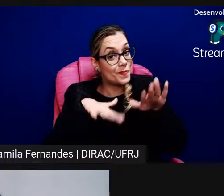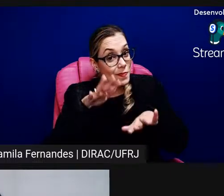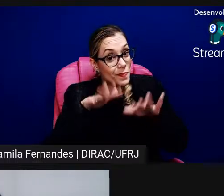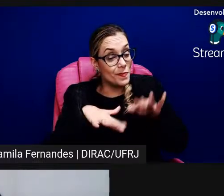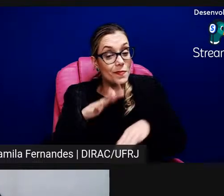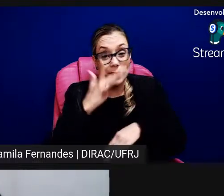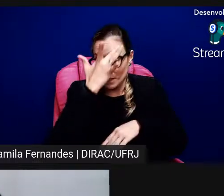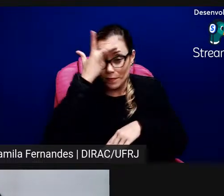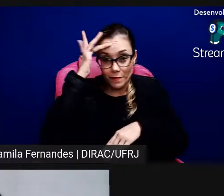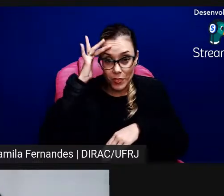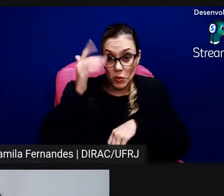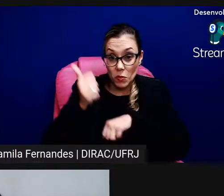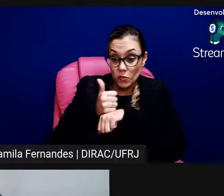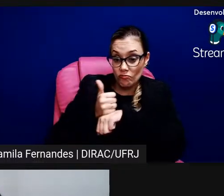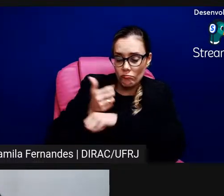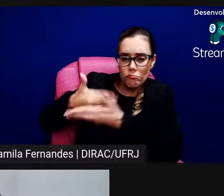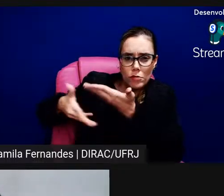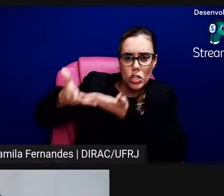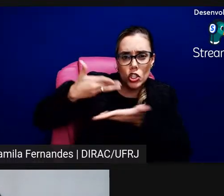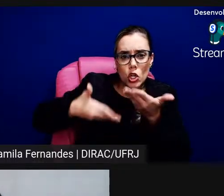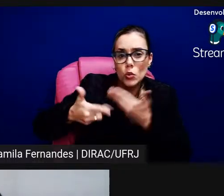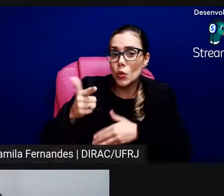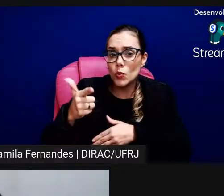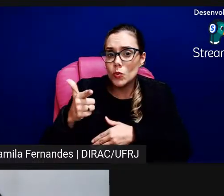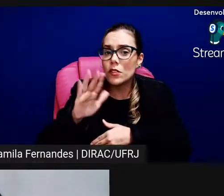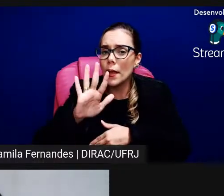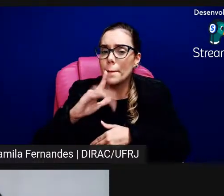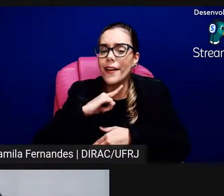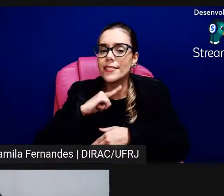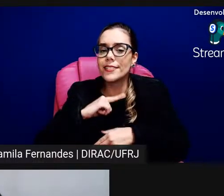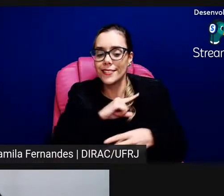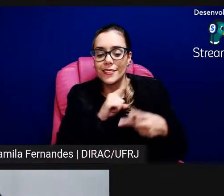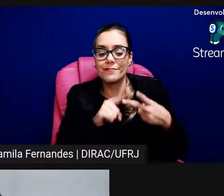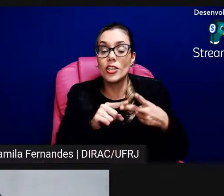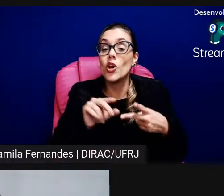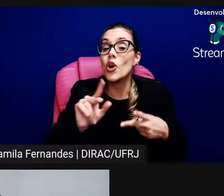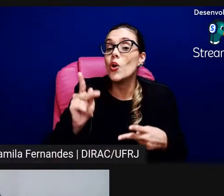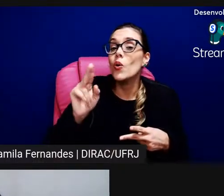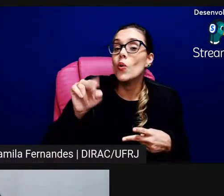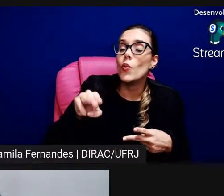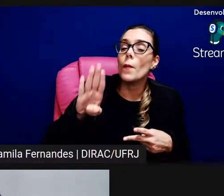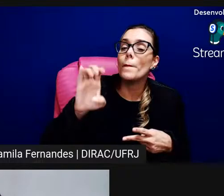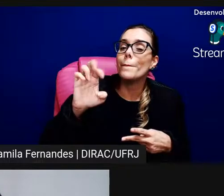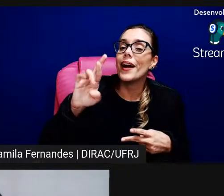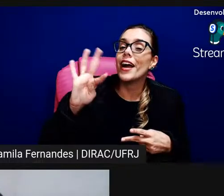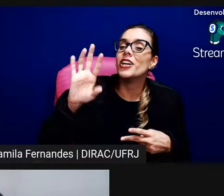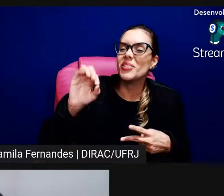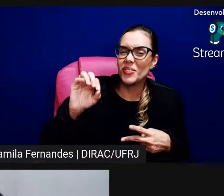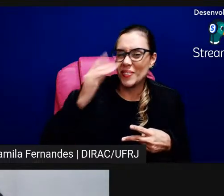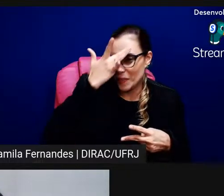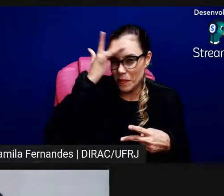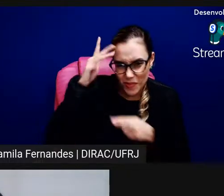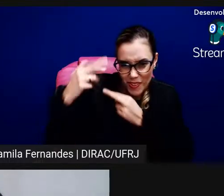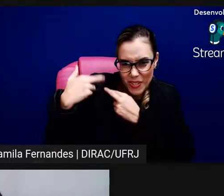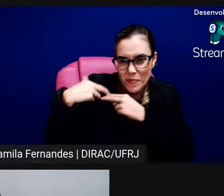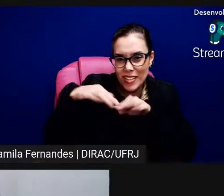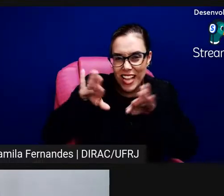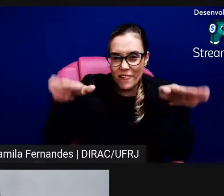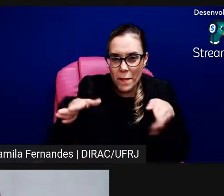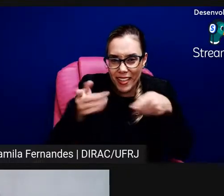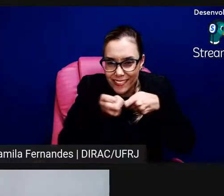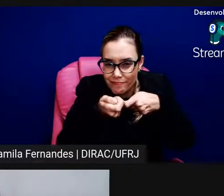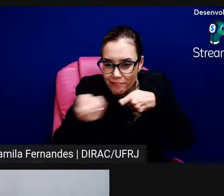nesse caso da sinuca tinha Humberto né no passo imperial geralmente não tem mediação eu acho que algumas